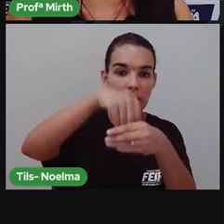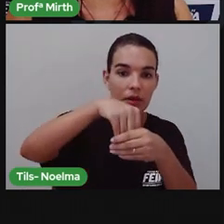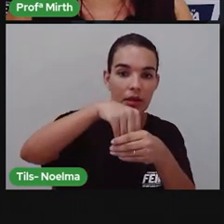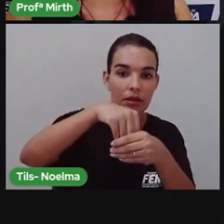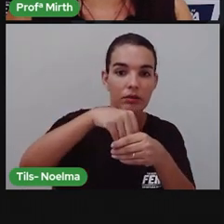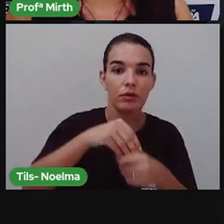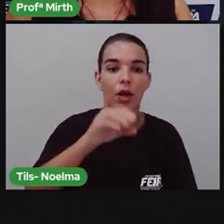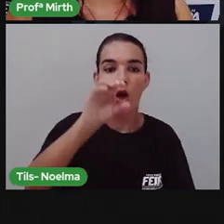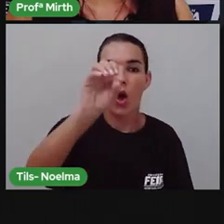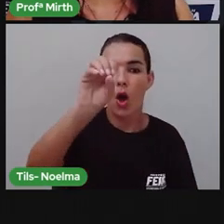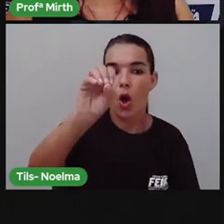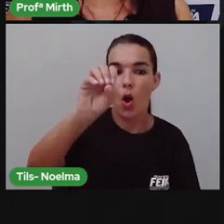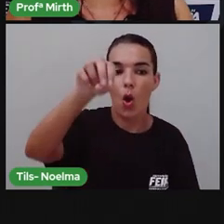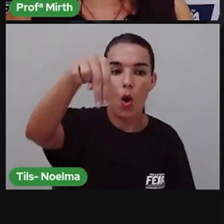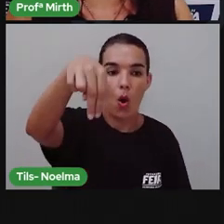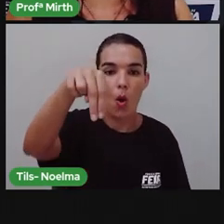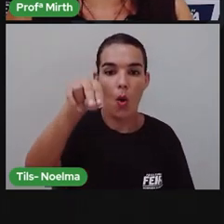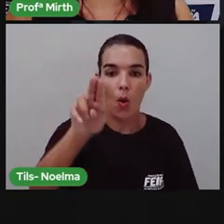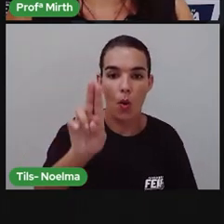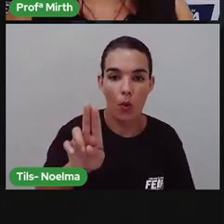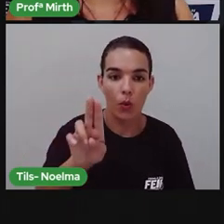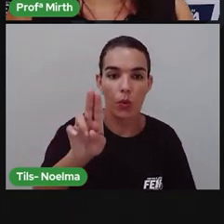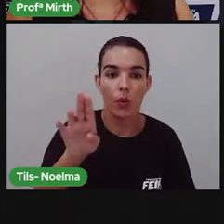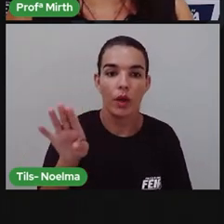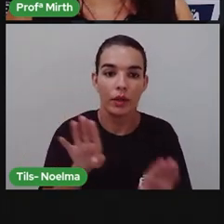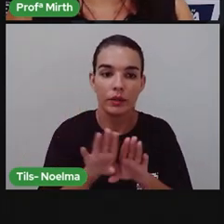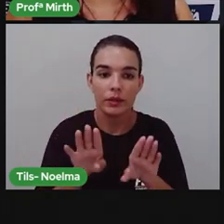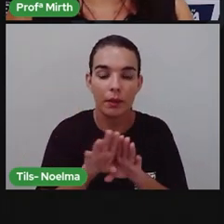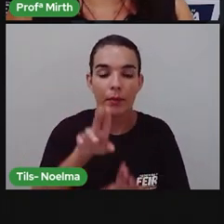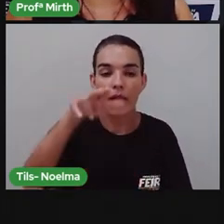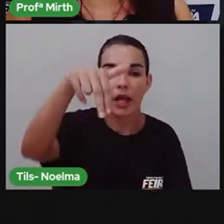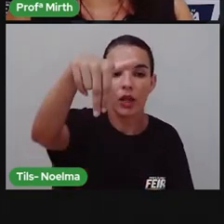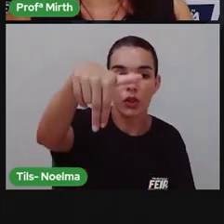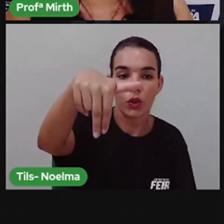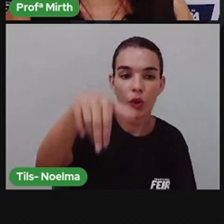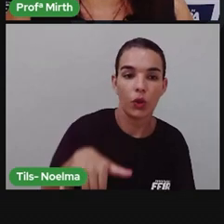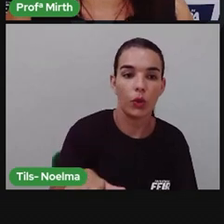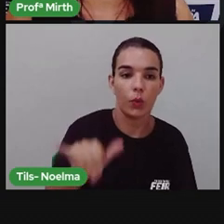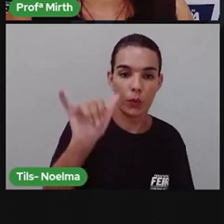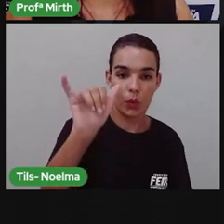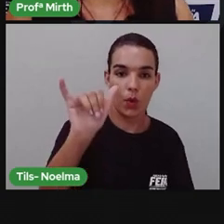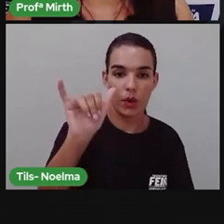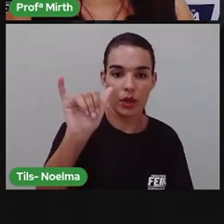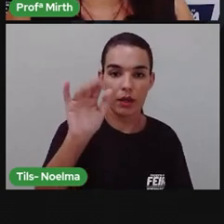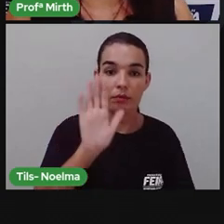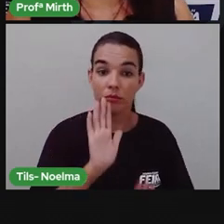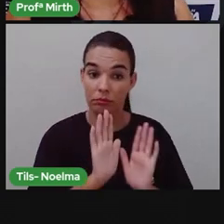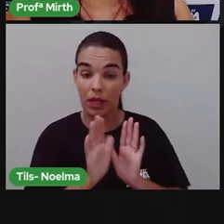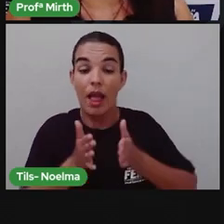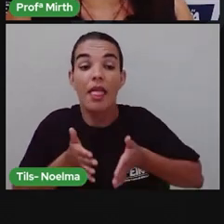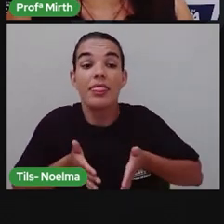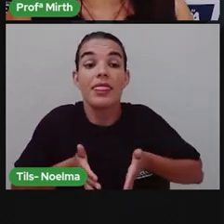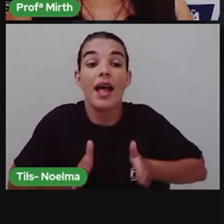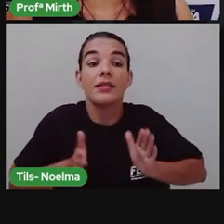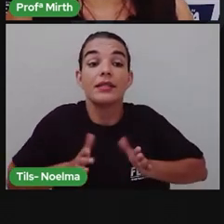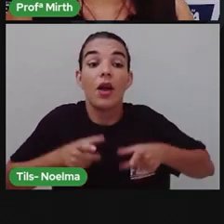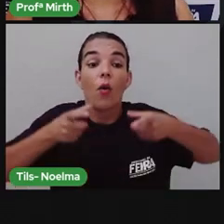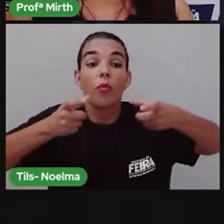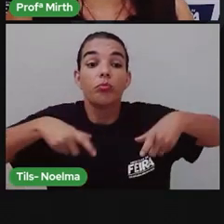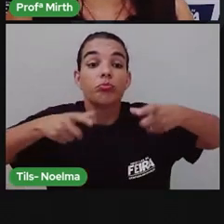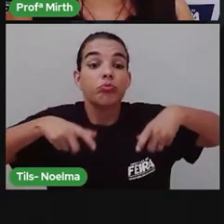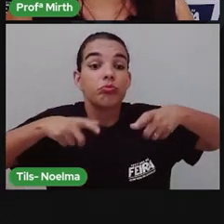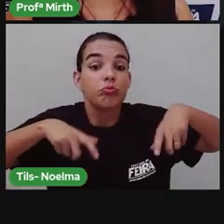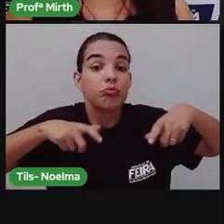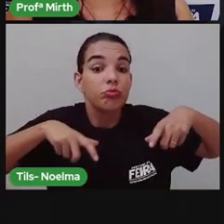Máspio, né? Cândido Portinari nasceu em Brodós, no interior de São Paulo,